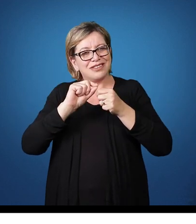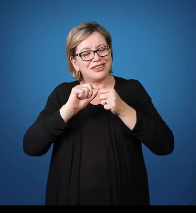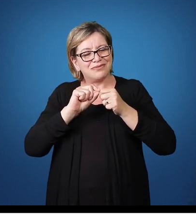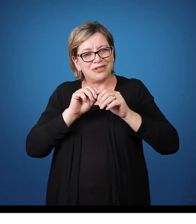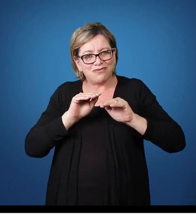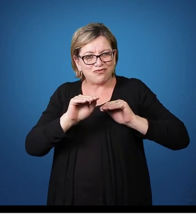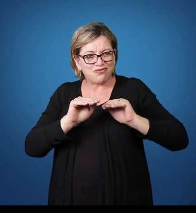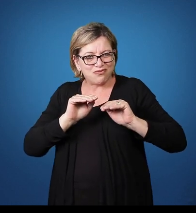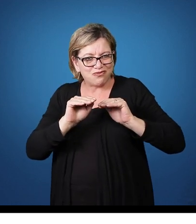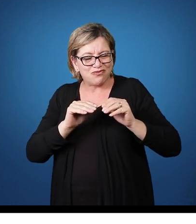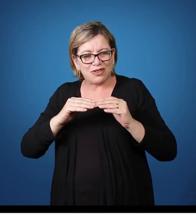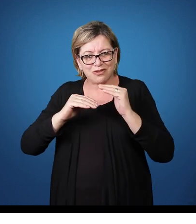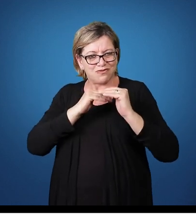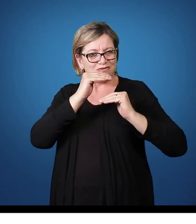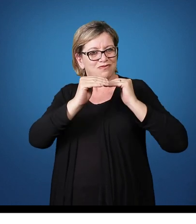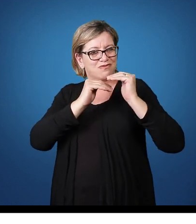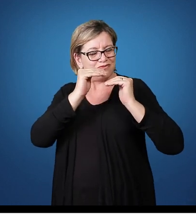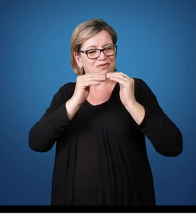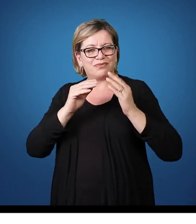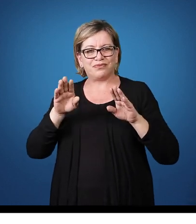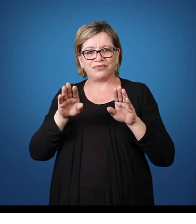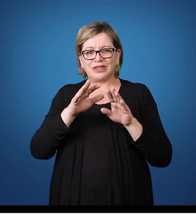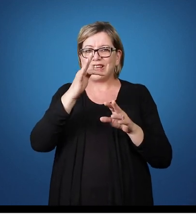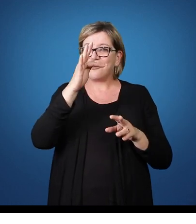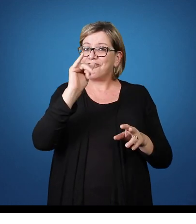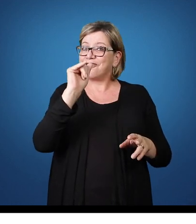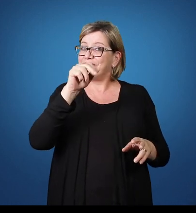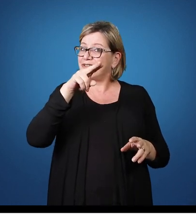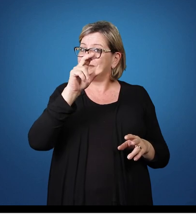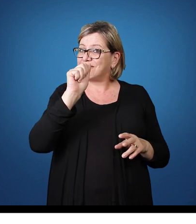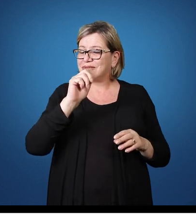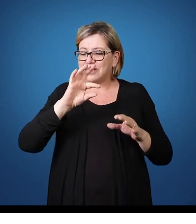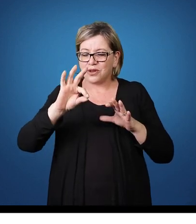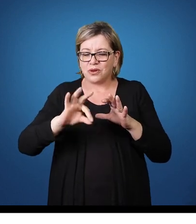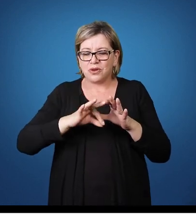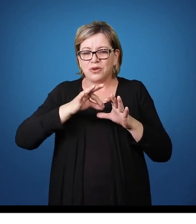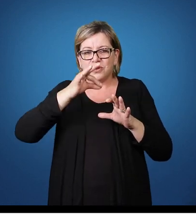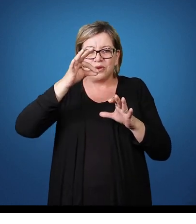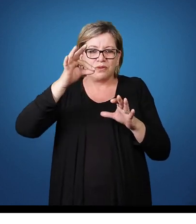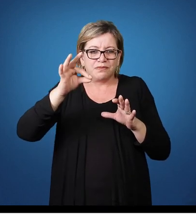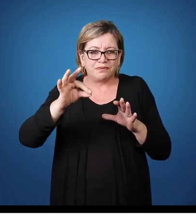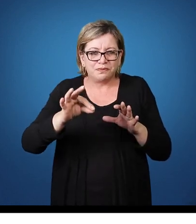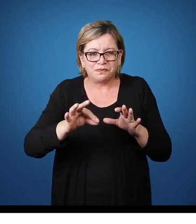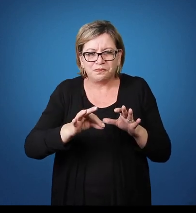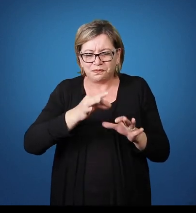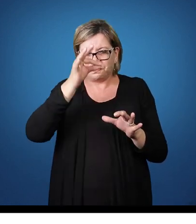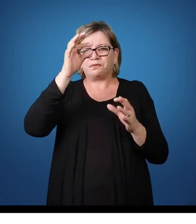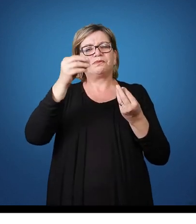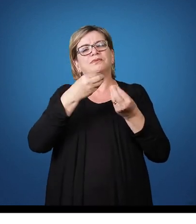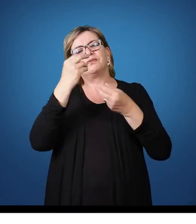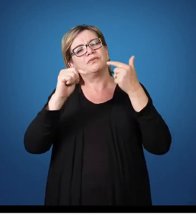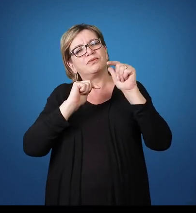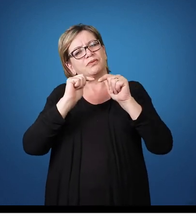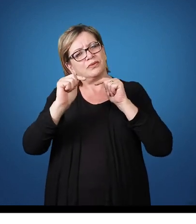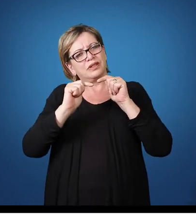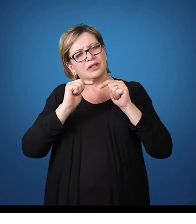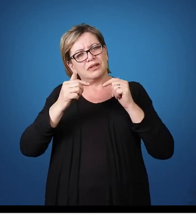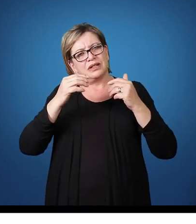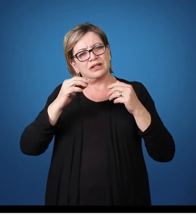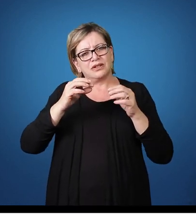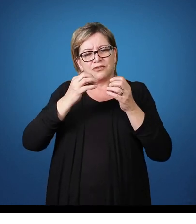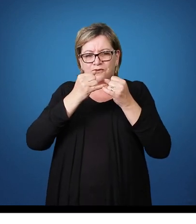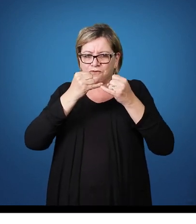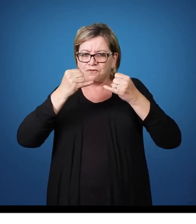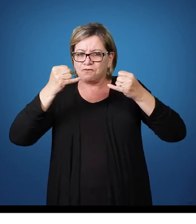coordenação Motora Fina Então O aluno Ia alinhavando Trabalhando Com a questão Do